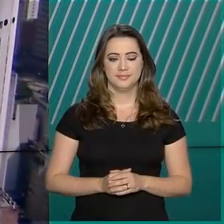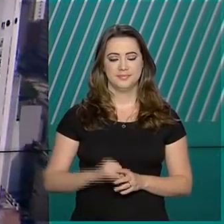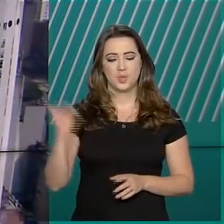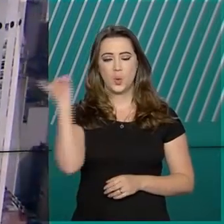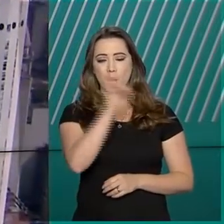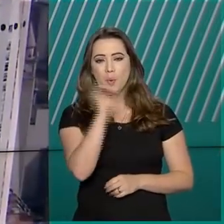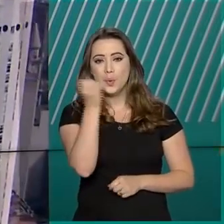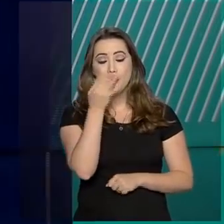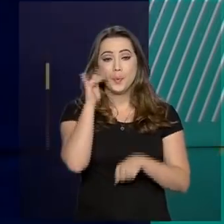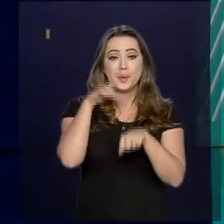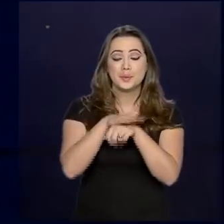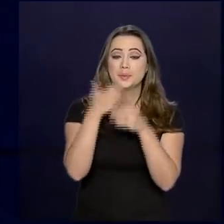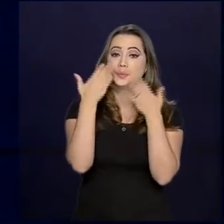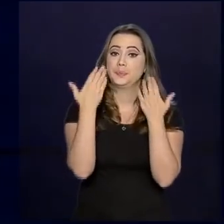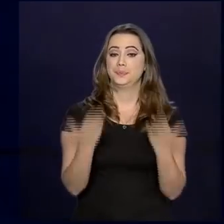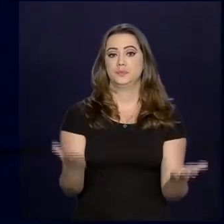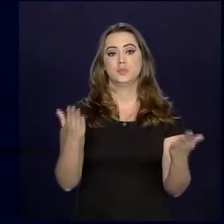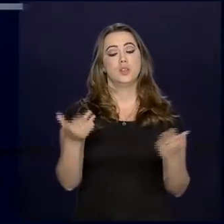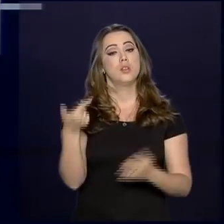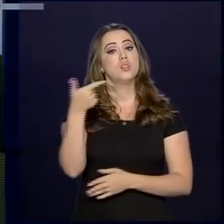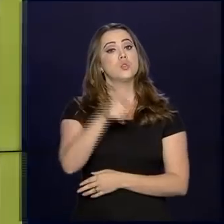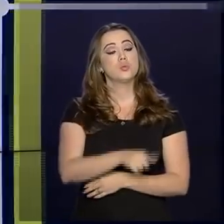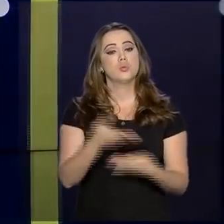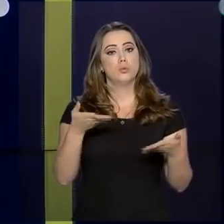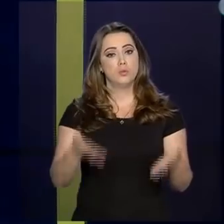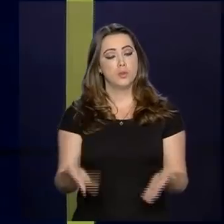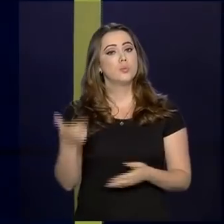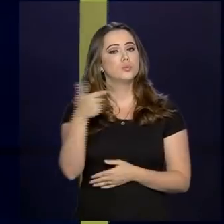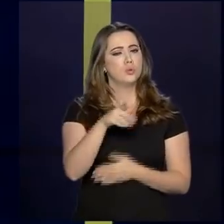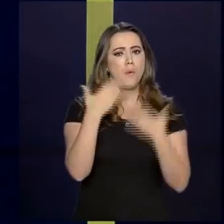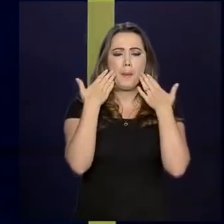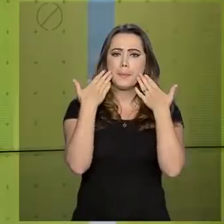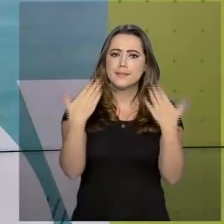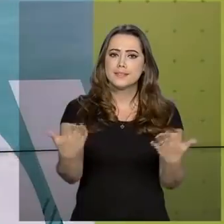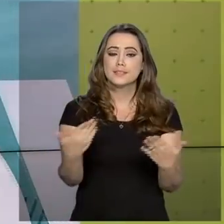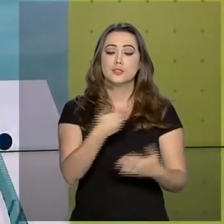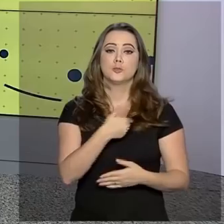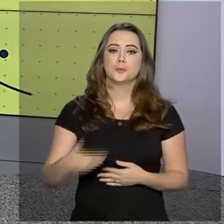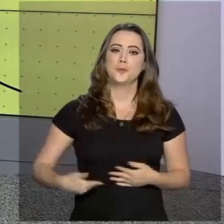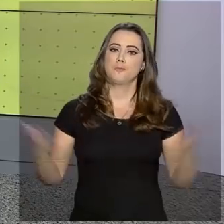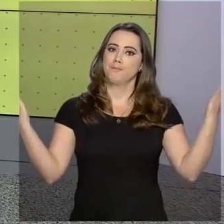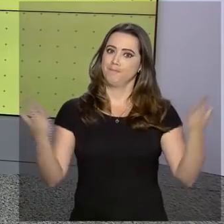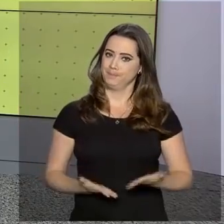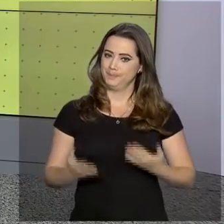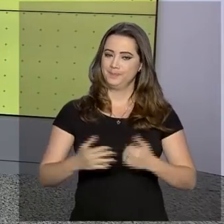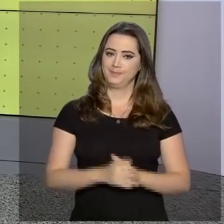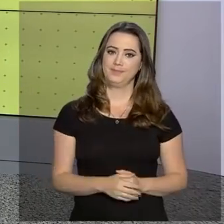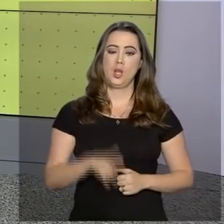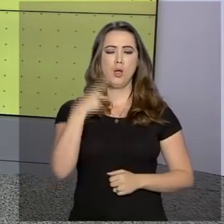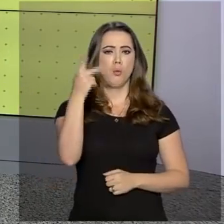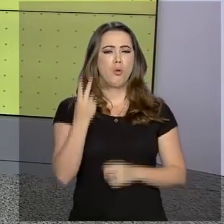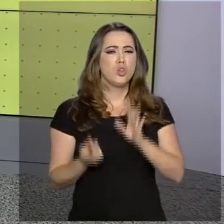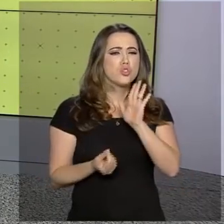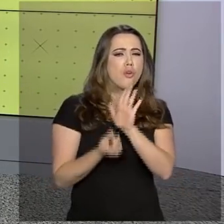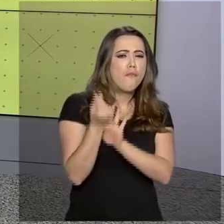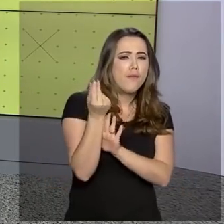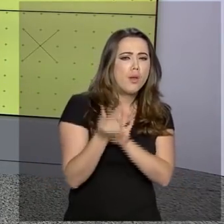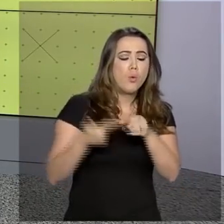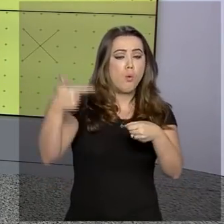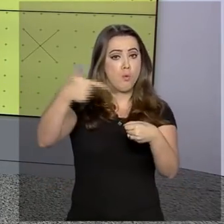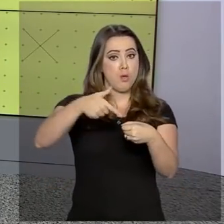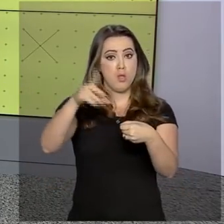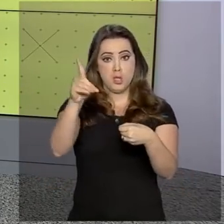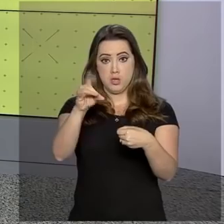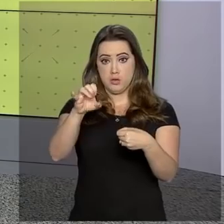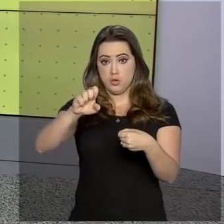Olá, boa noite para você. Estamos no ar com mais uma edição do Governo Agora. A política de preços do óleo diesel